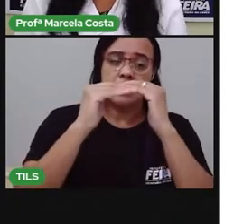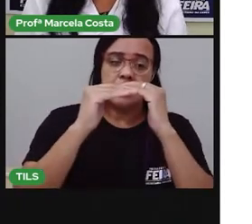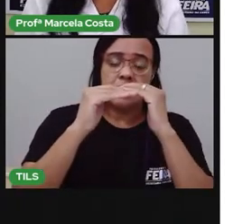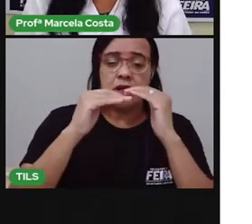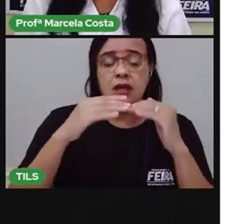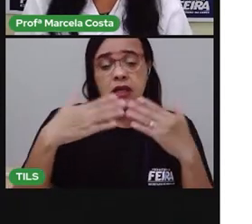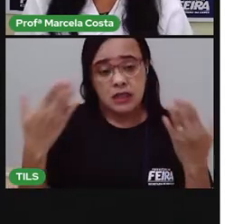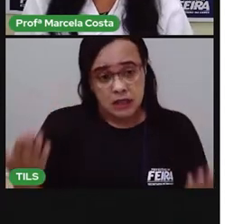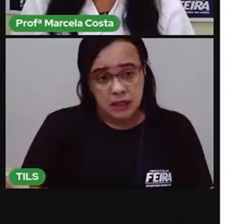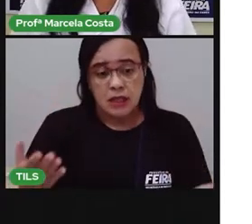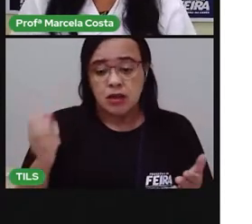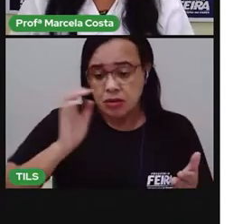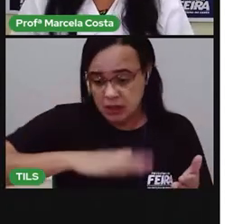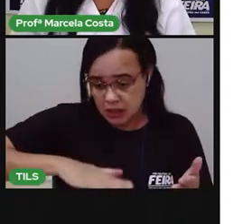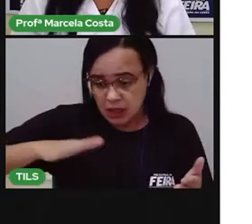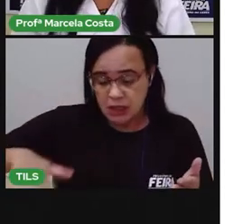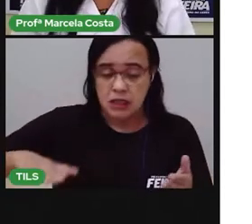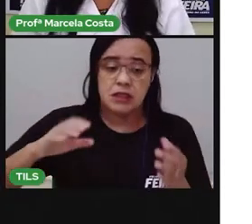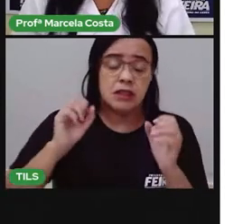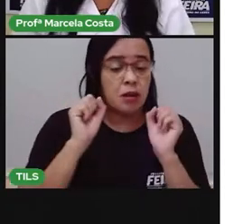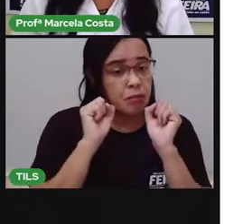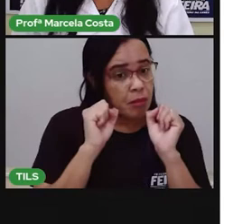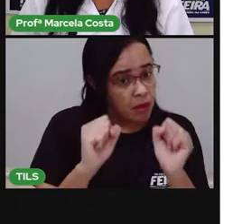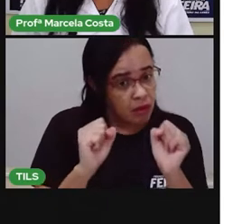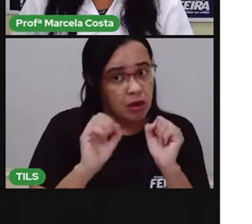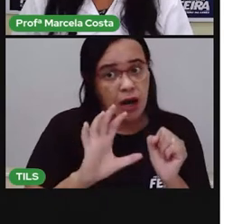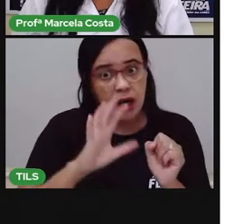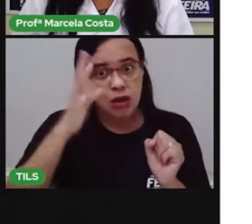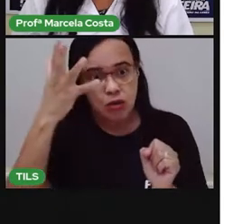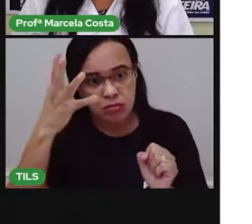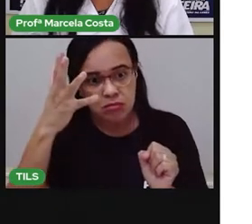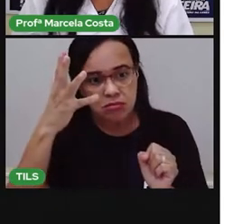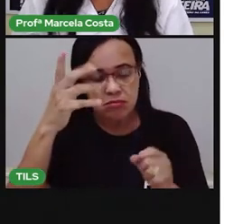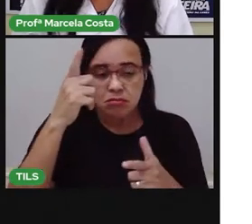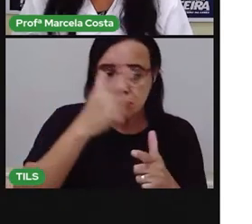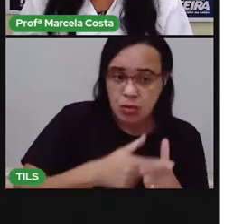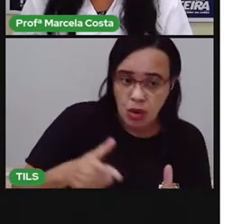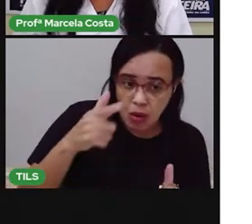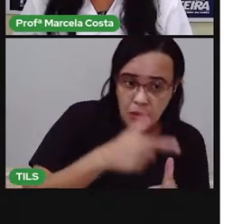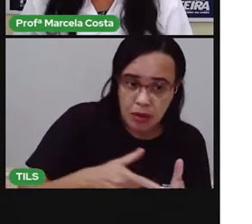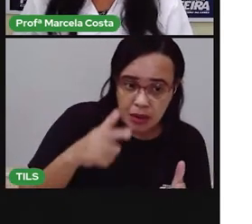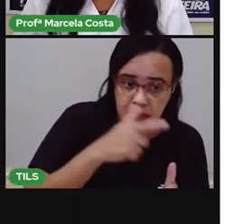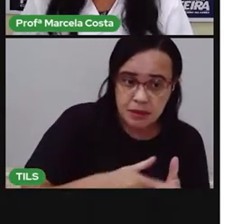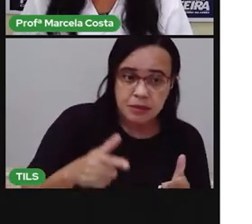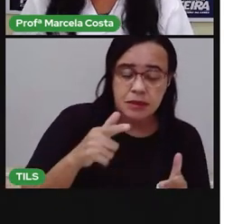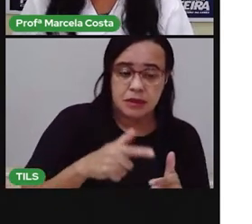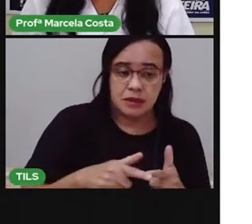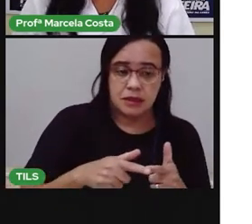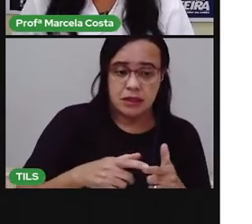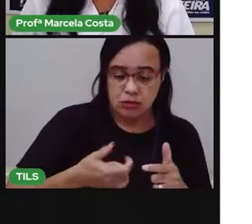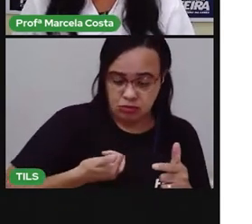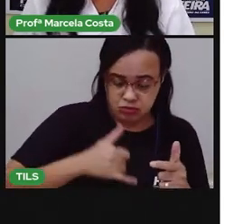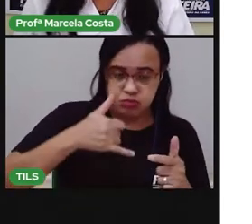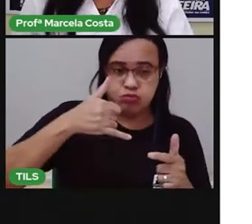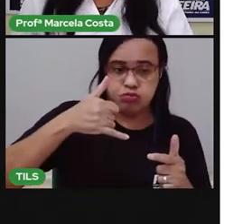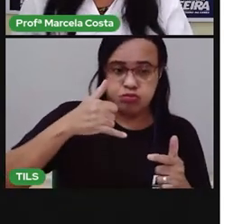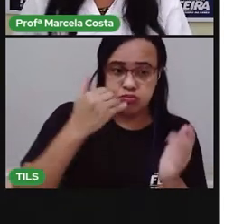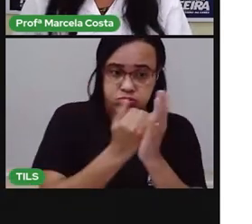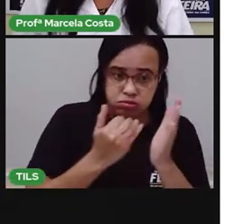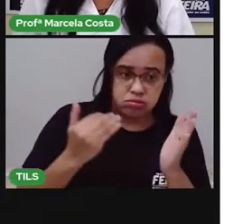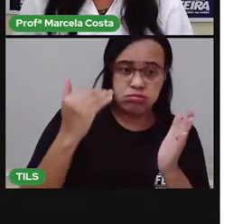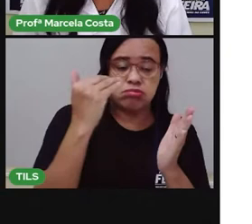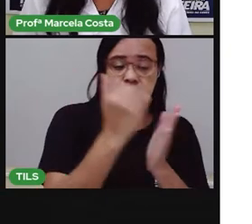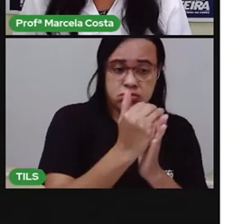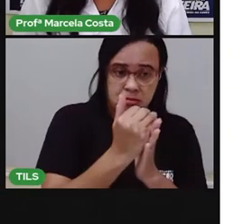suscetível a ter uma carga de choque maior, você